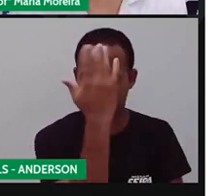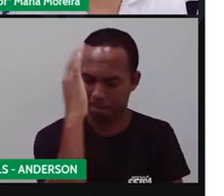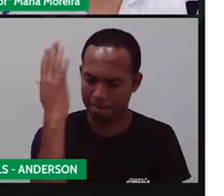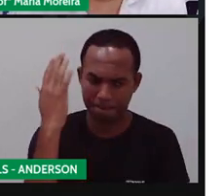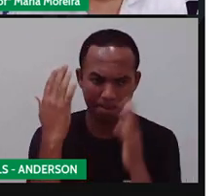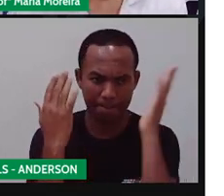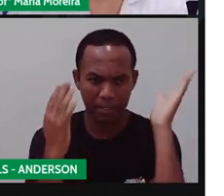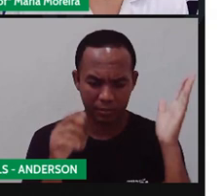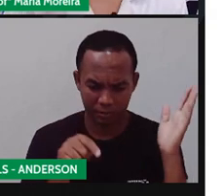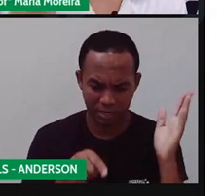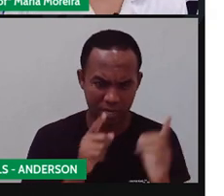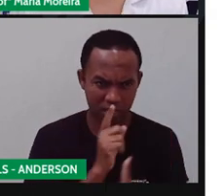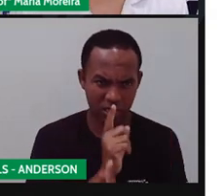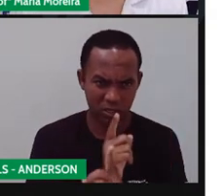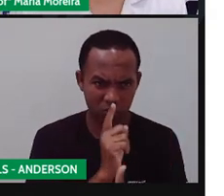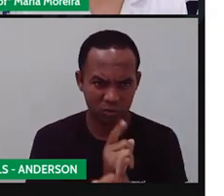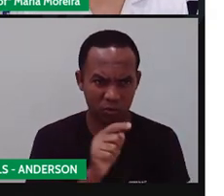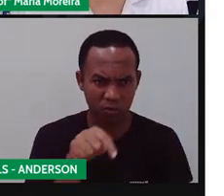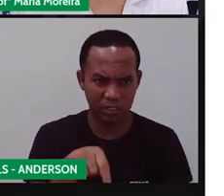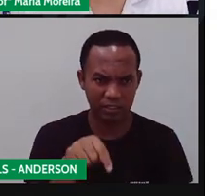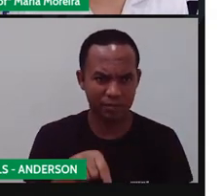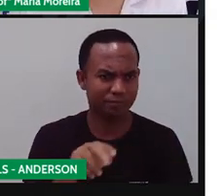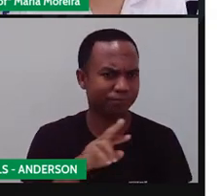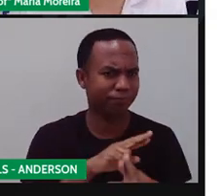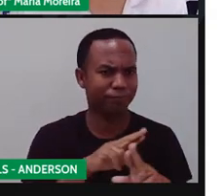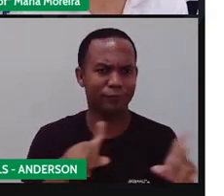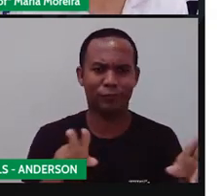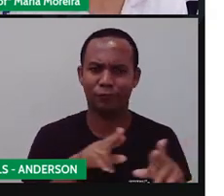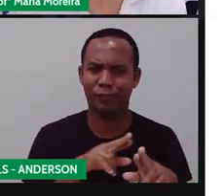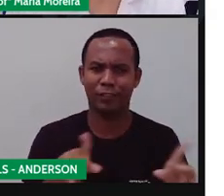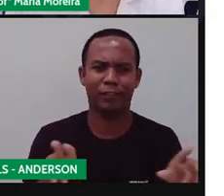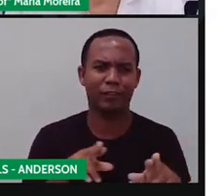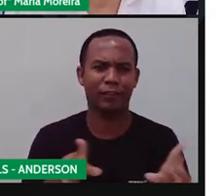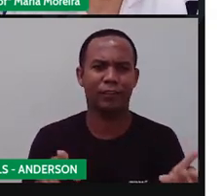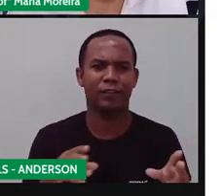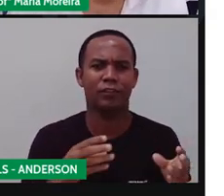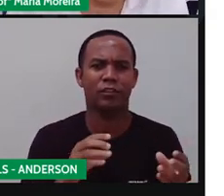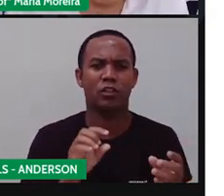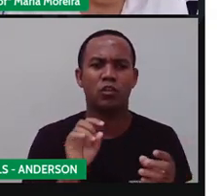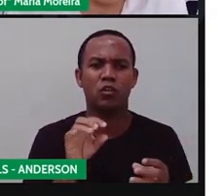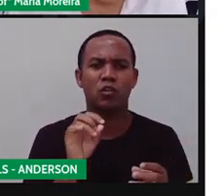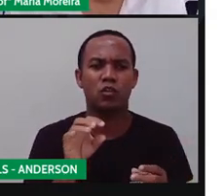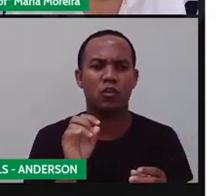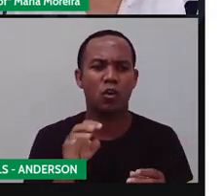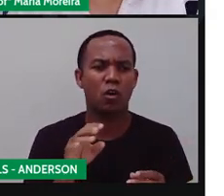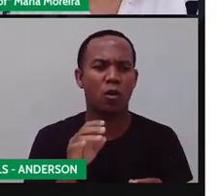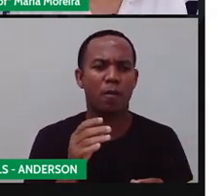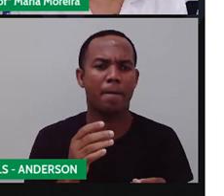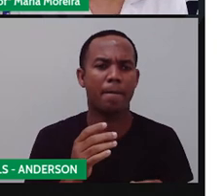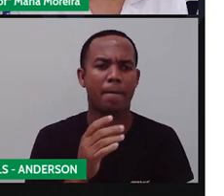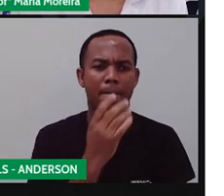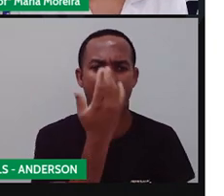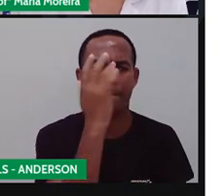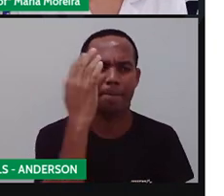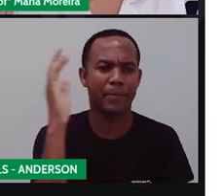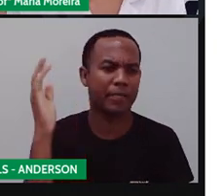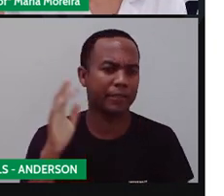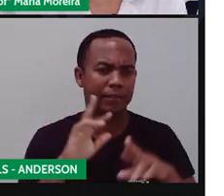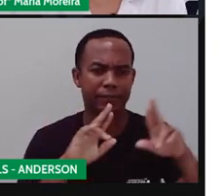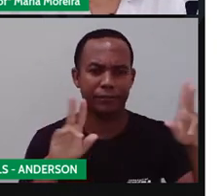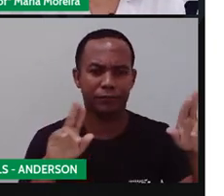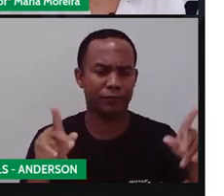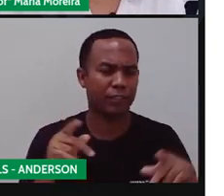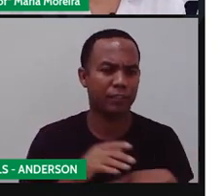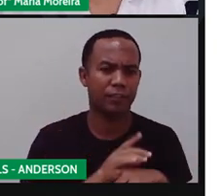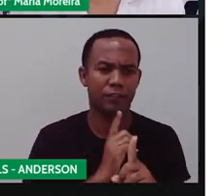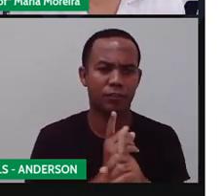Por quê? Clima diferente, temperatura diferente, solo diferente. O que é solo? Que a gente viu